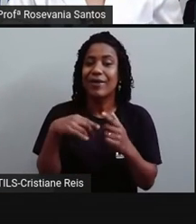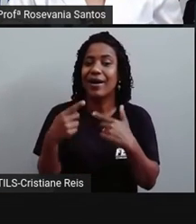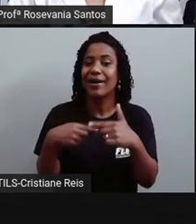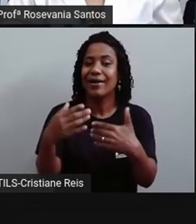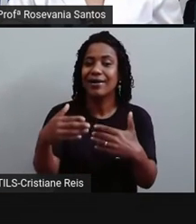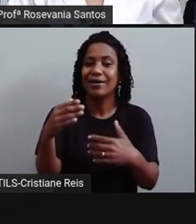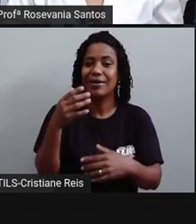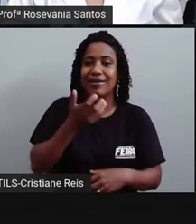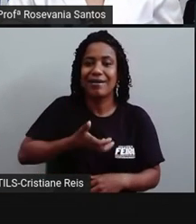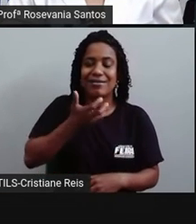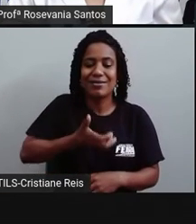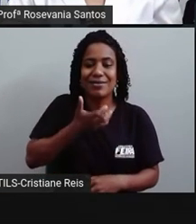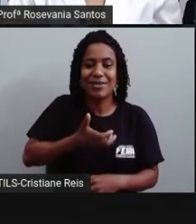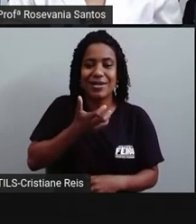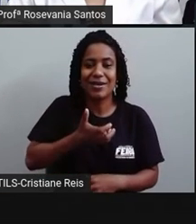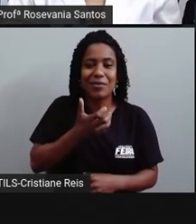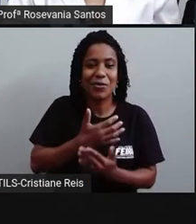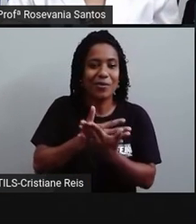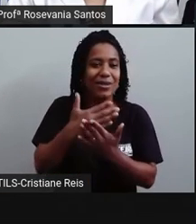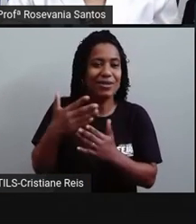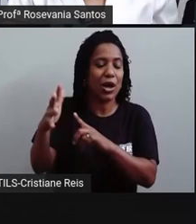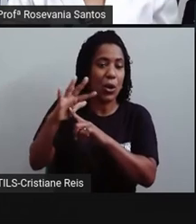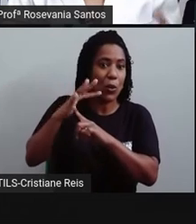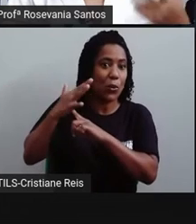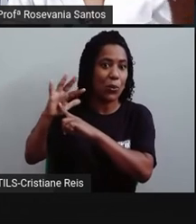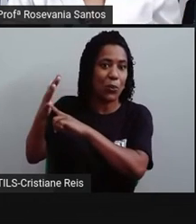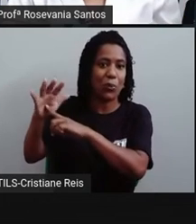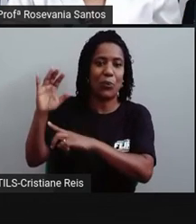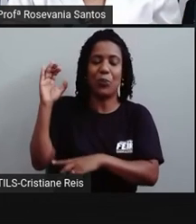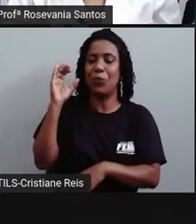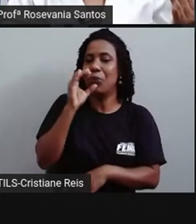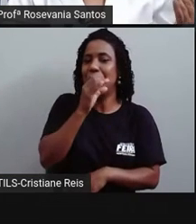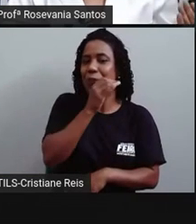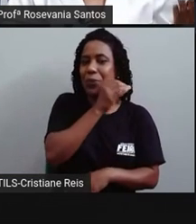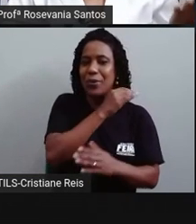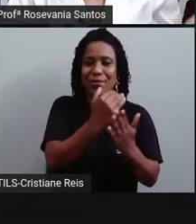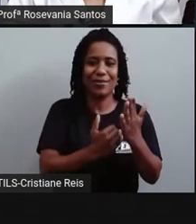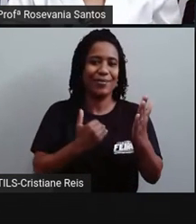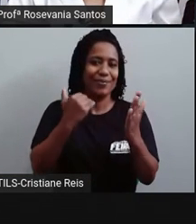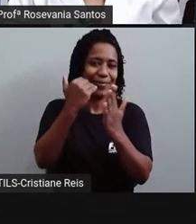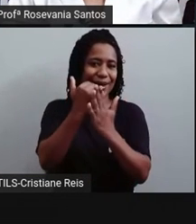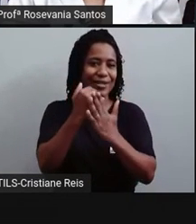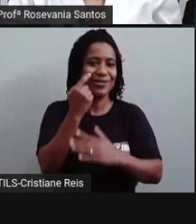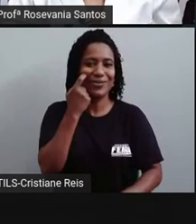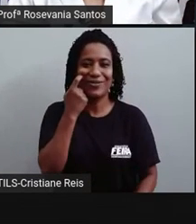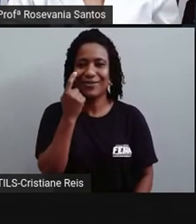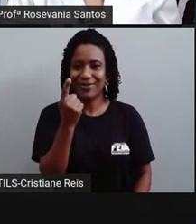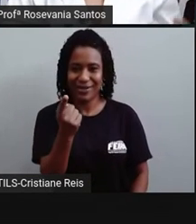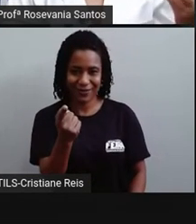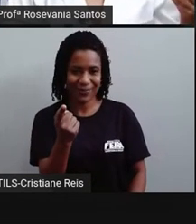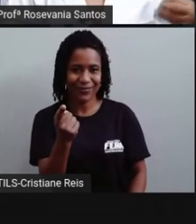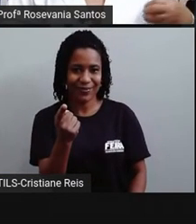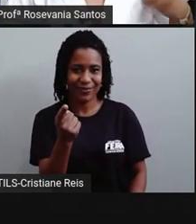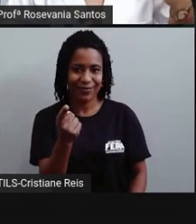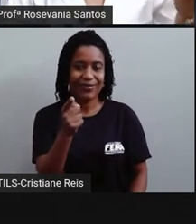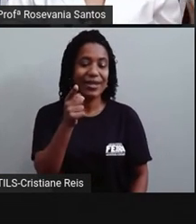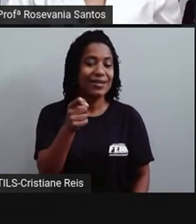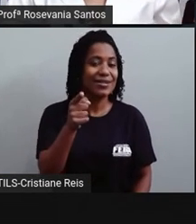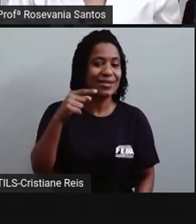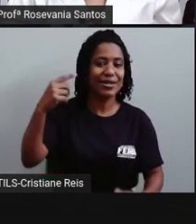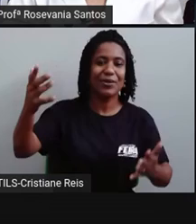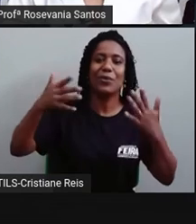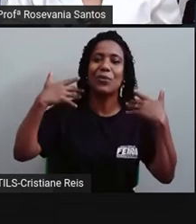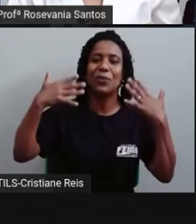que é o verão. Se é verão no hemisfério sul, agora já estou em solistício, aqui era equinócio, agora aqui é solistício, eu vou ter